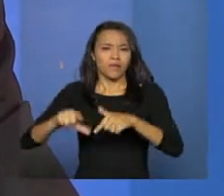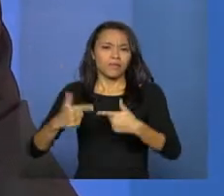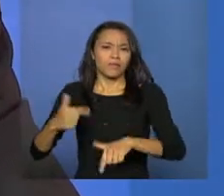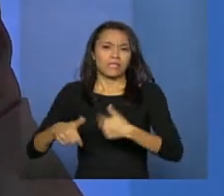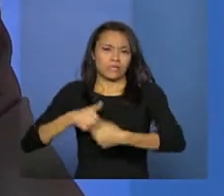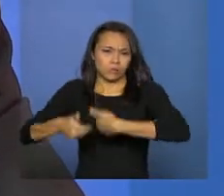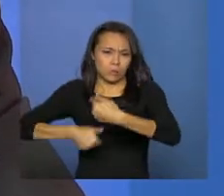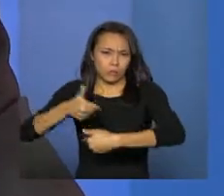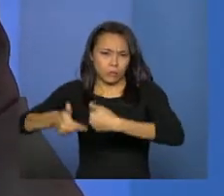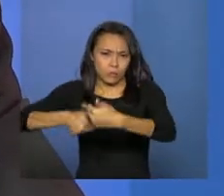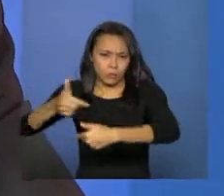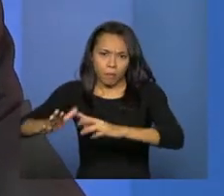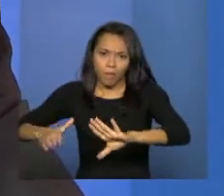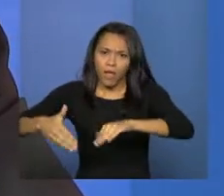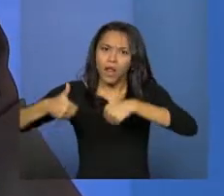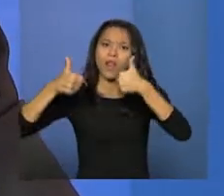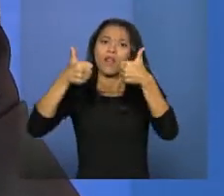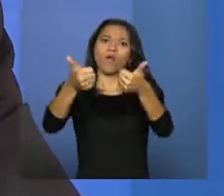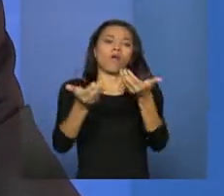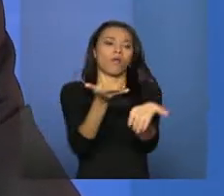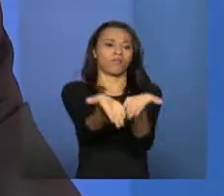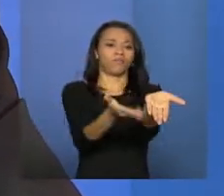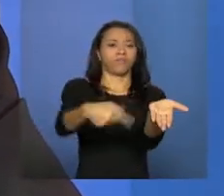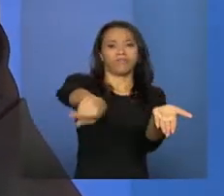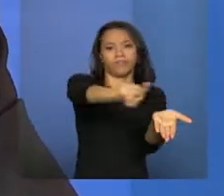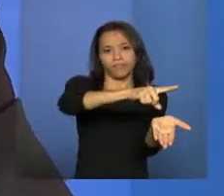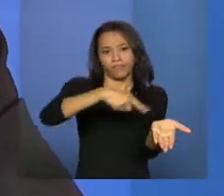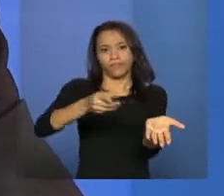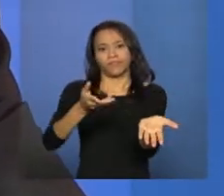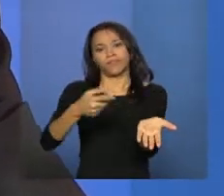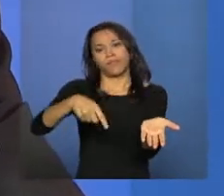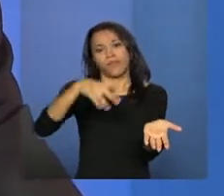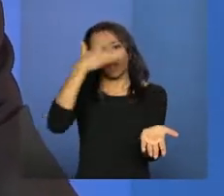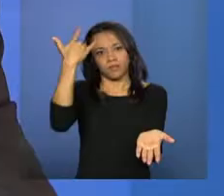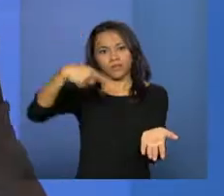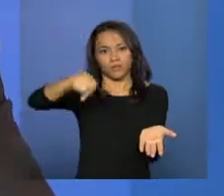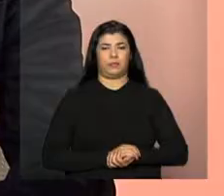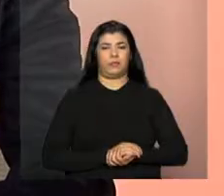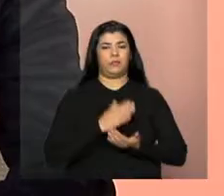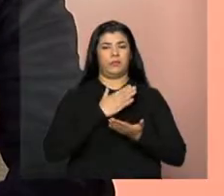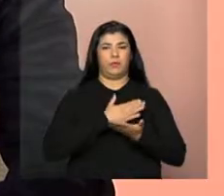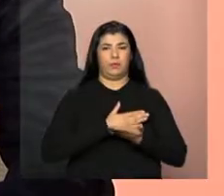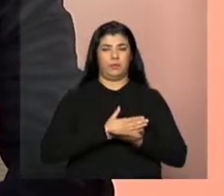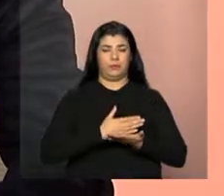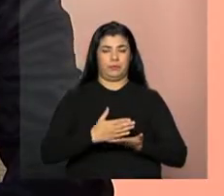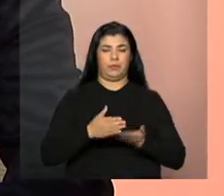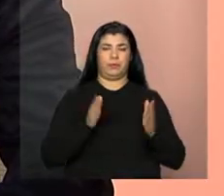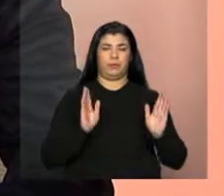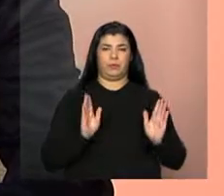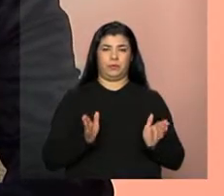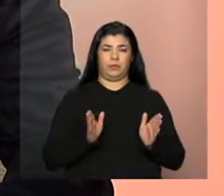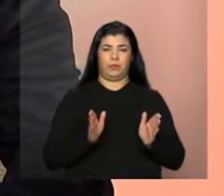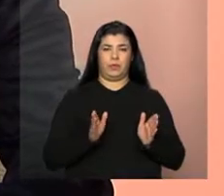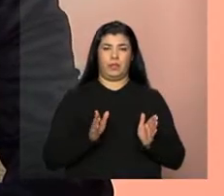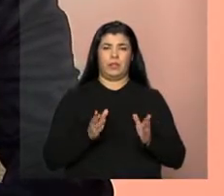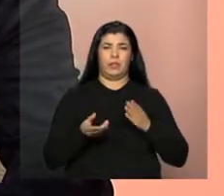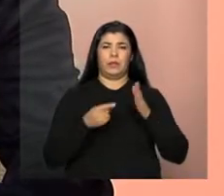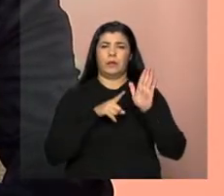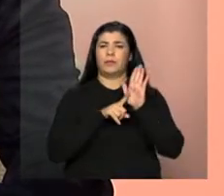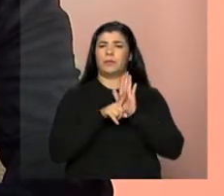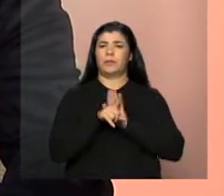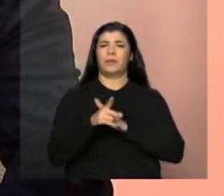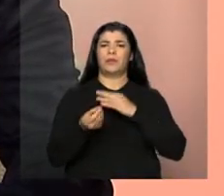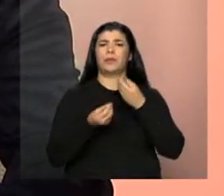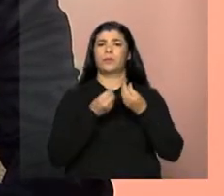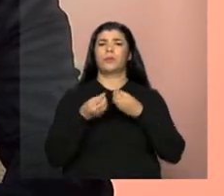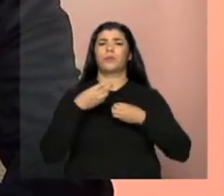a essa intervenção, a esse atendimento na assistência social. Alain, então, como que os municípios, estados